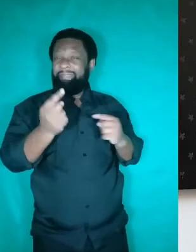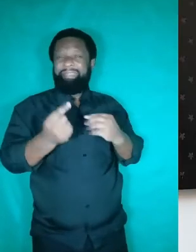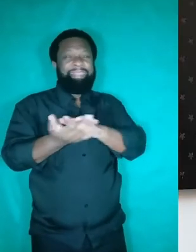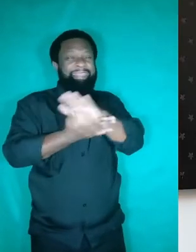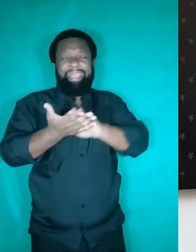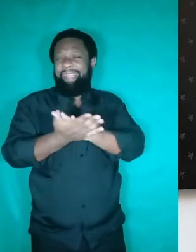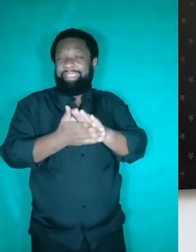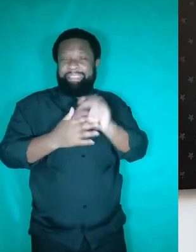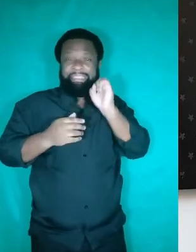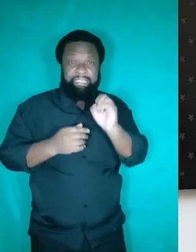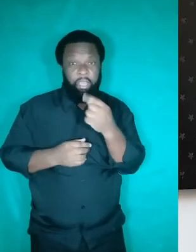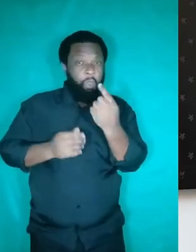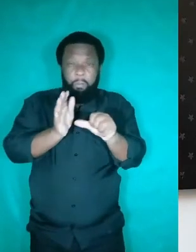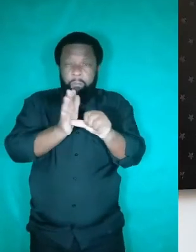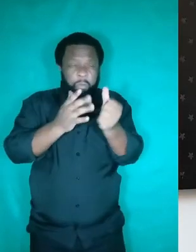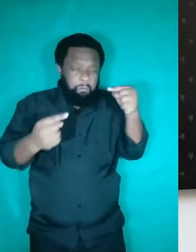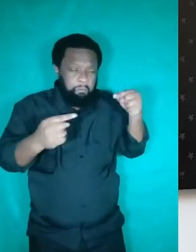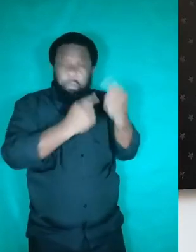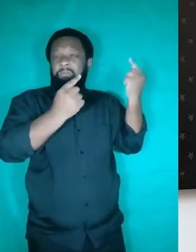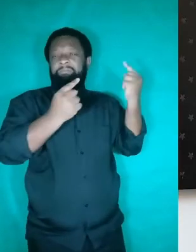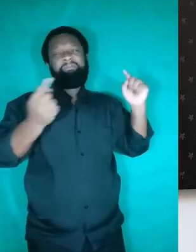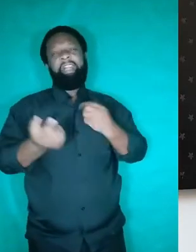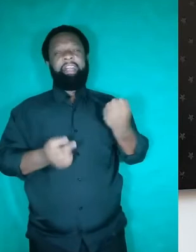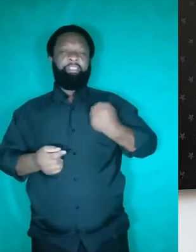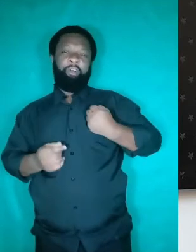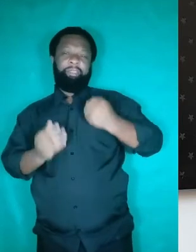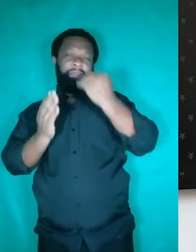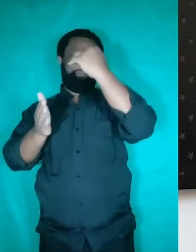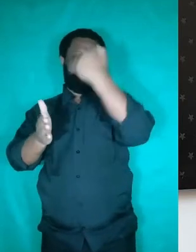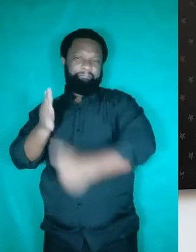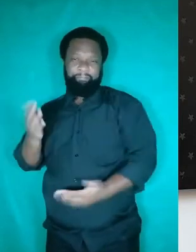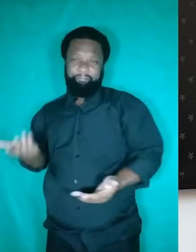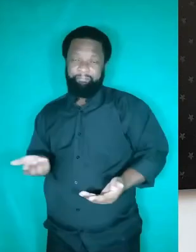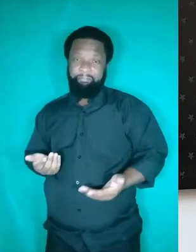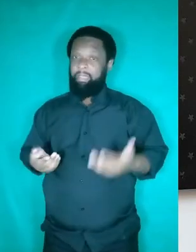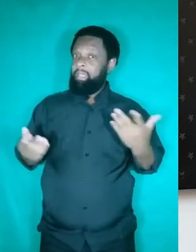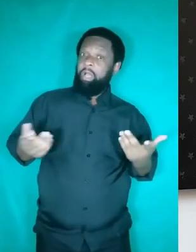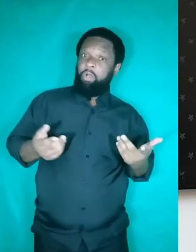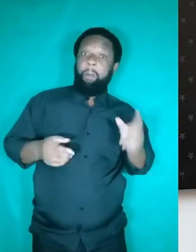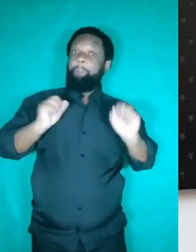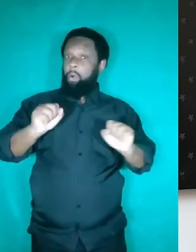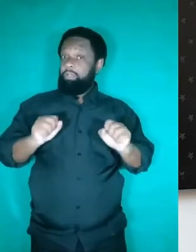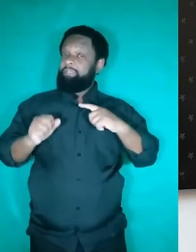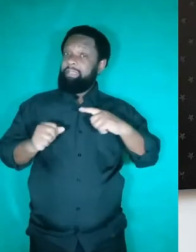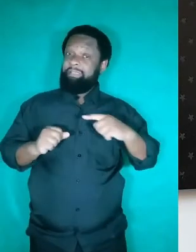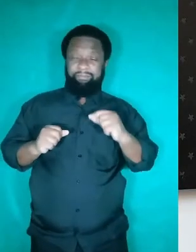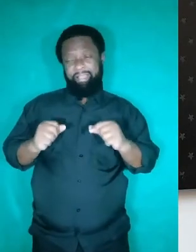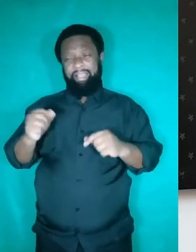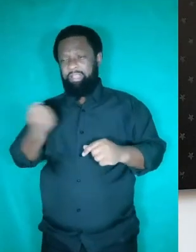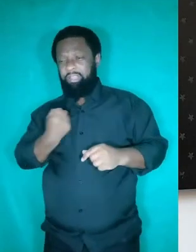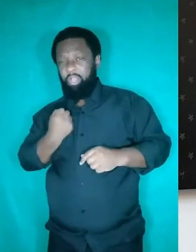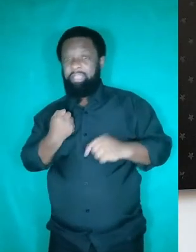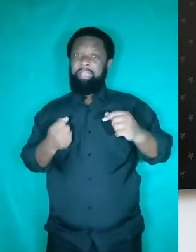Às vezes, um único uso inadequado de determinado operador argumentativo pode ser a diferença